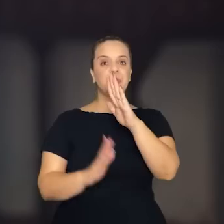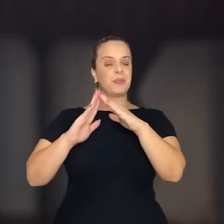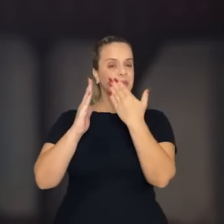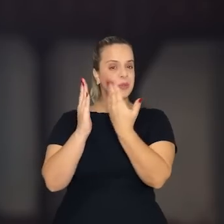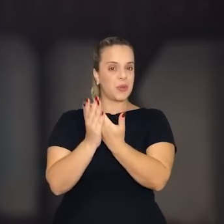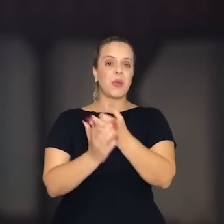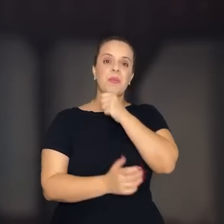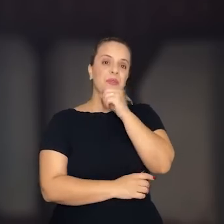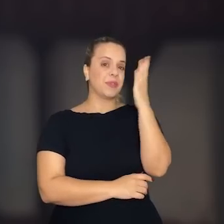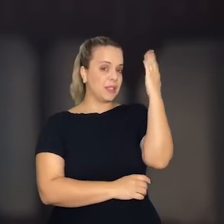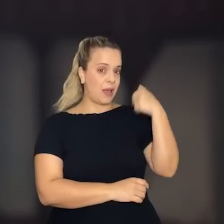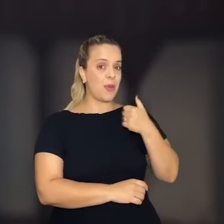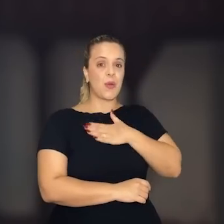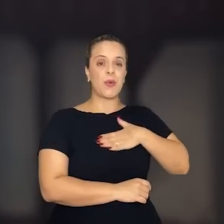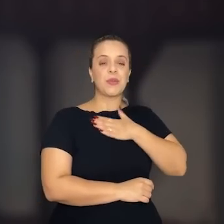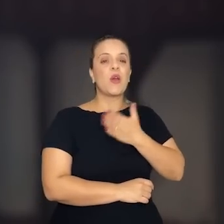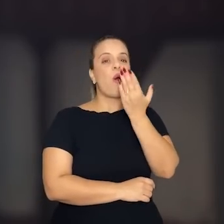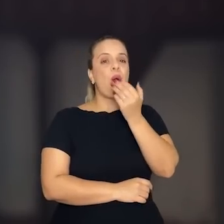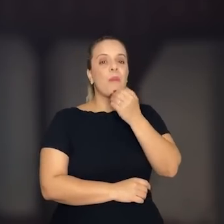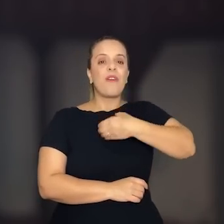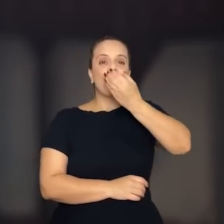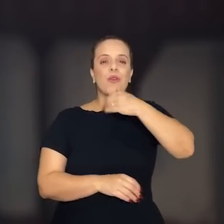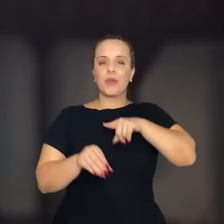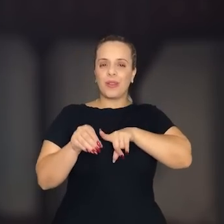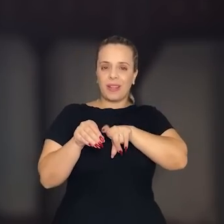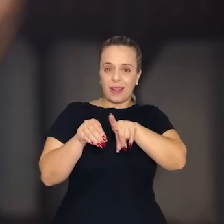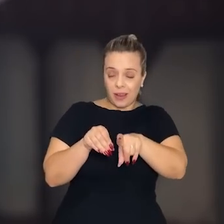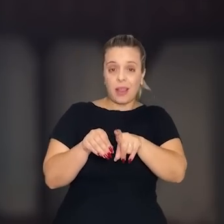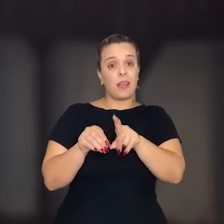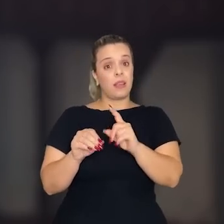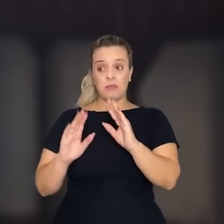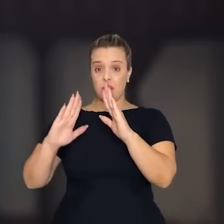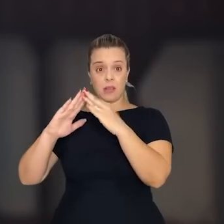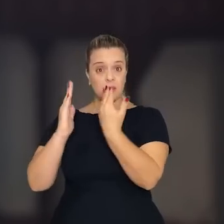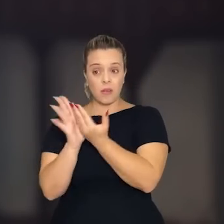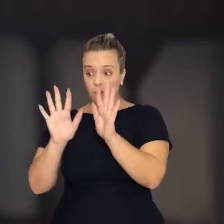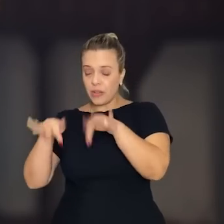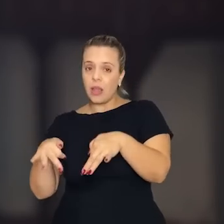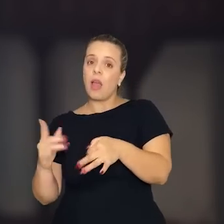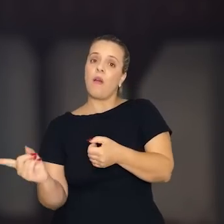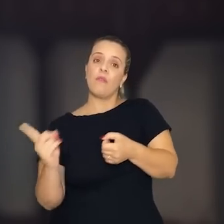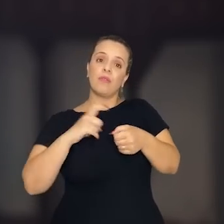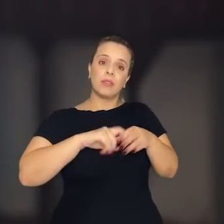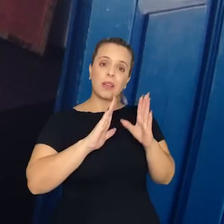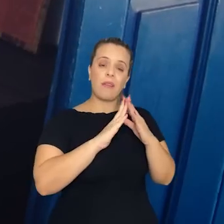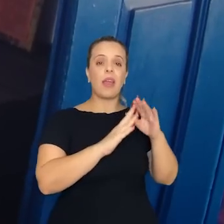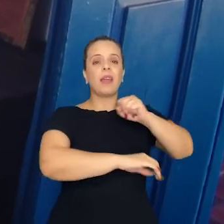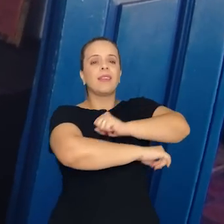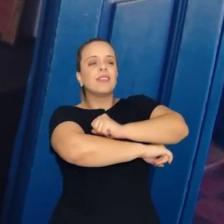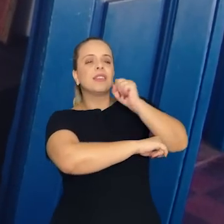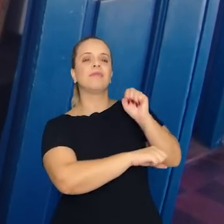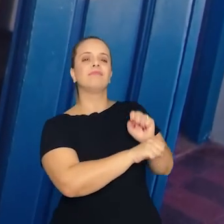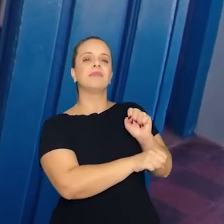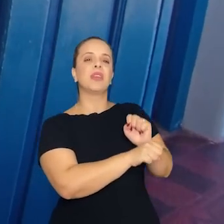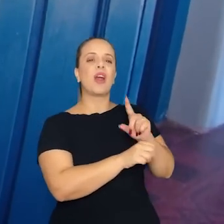que eu gostava de goiaba. Aí eu vinha lá do grupo escolar, ele estava ali na janela, me esperando com uma goiaba.